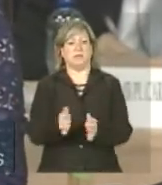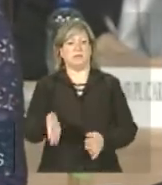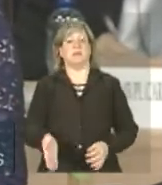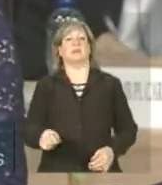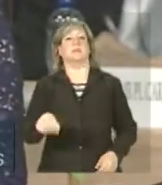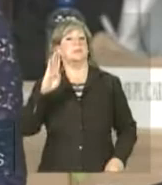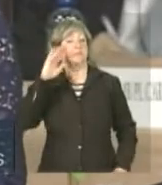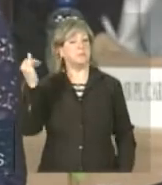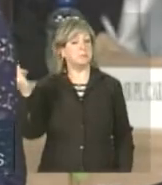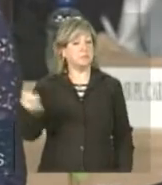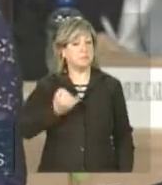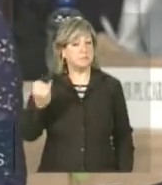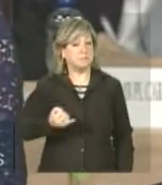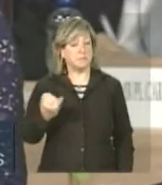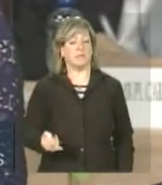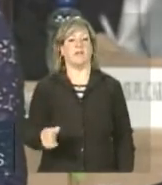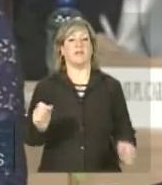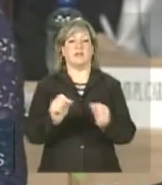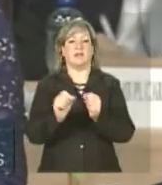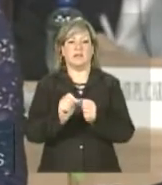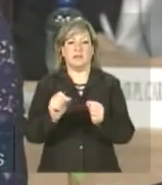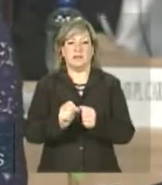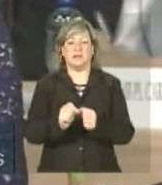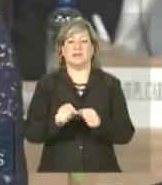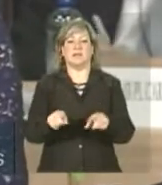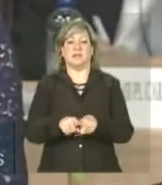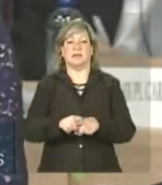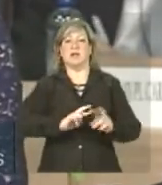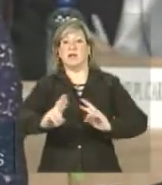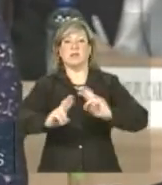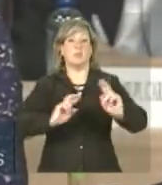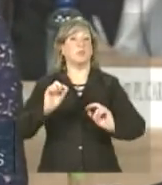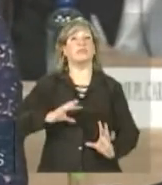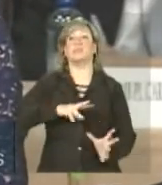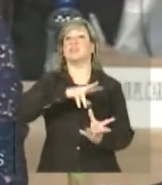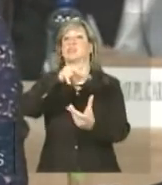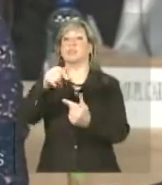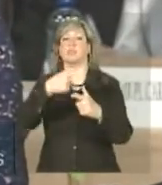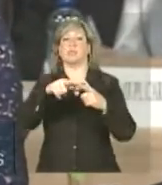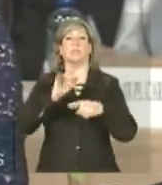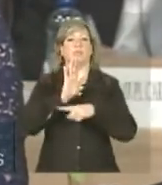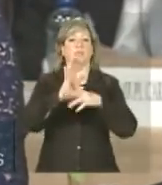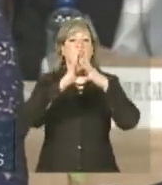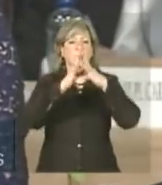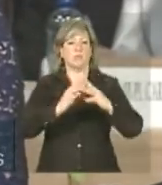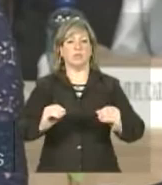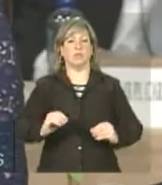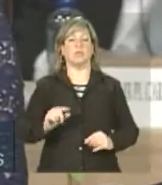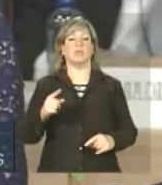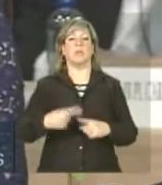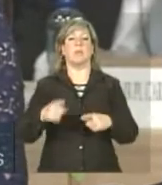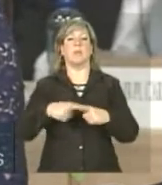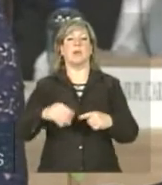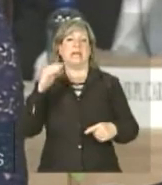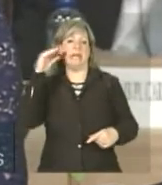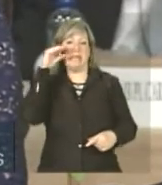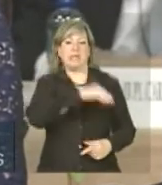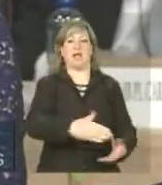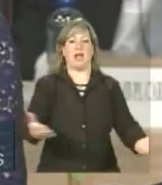essencial na construção de resposta global efetiva e justa para o aquecimento global.